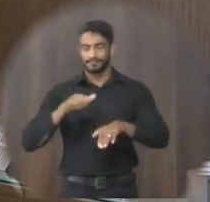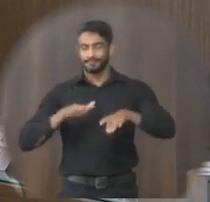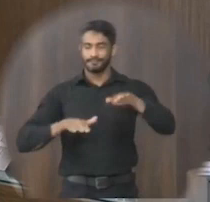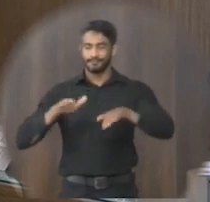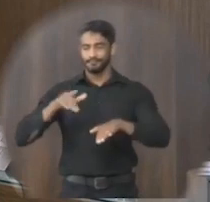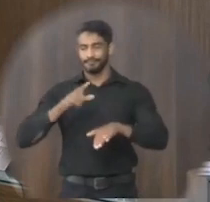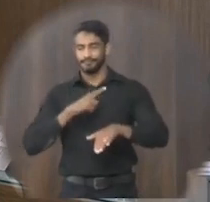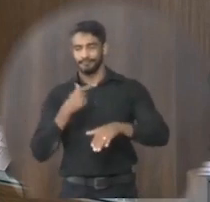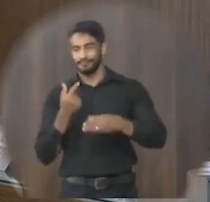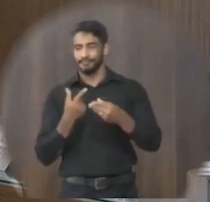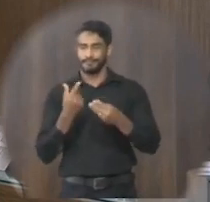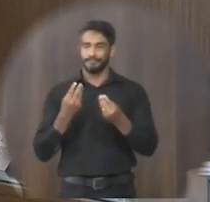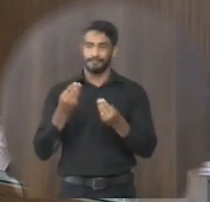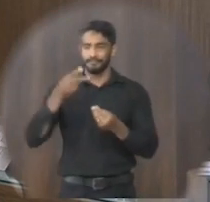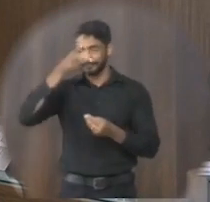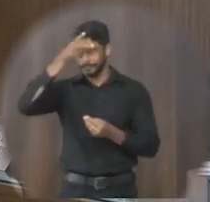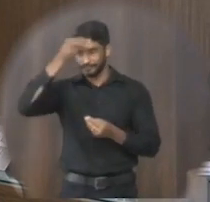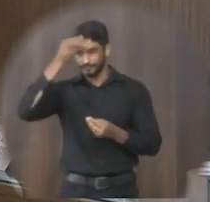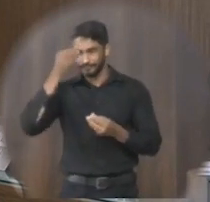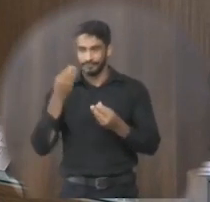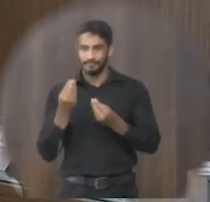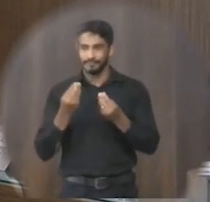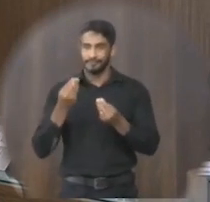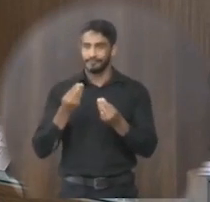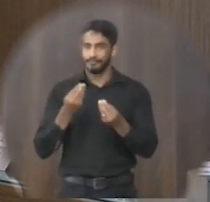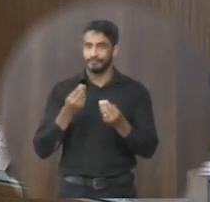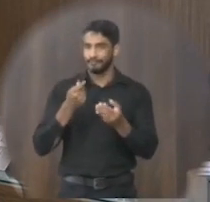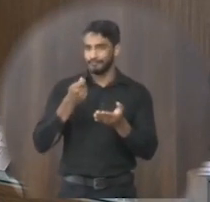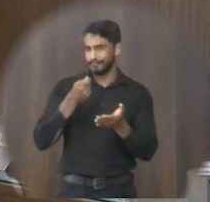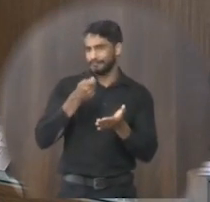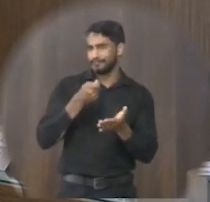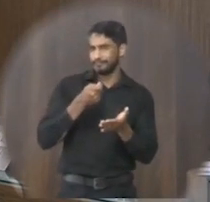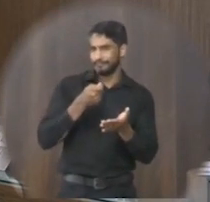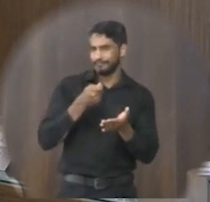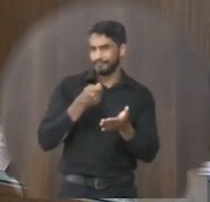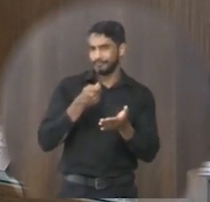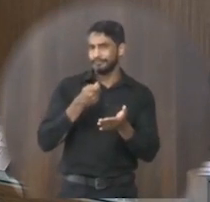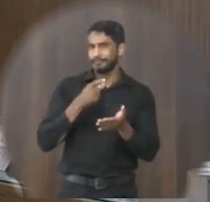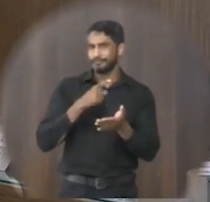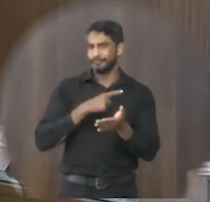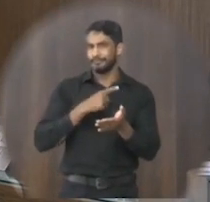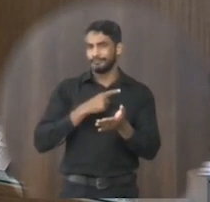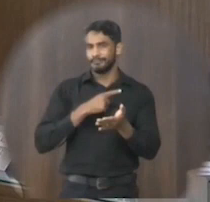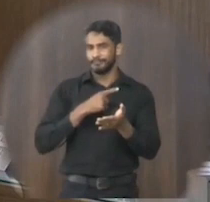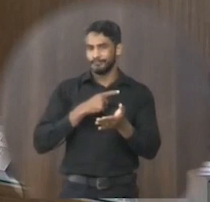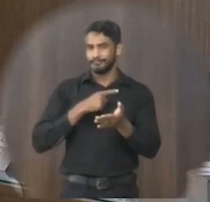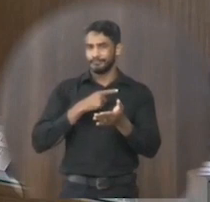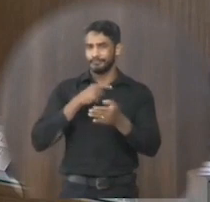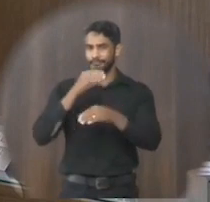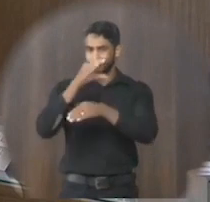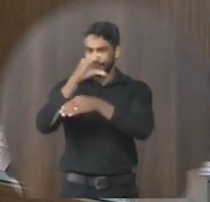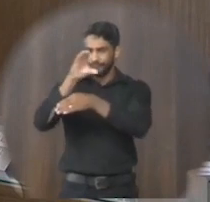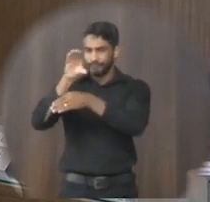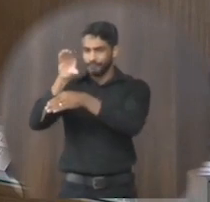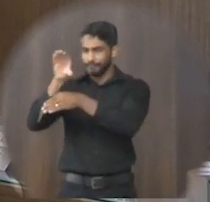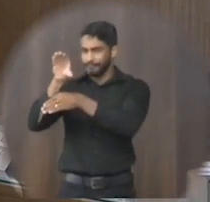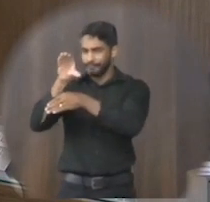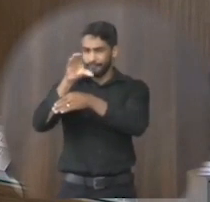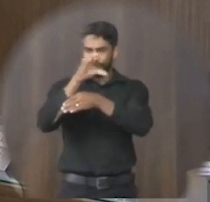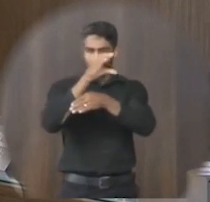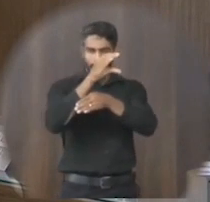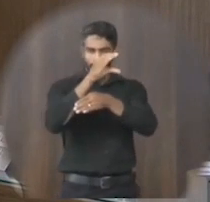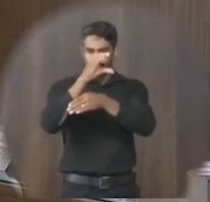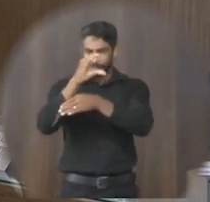essa a prefeitura não tem essa condição financeira de que ponha ali como se diz aqueles radares para que